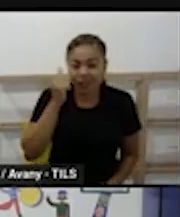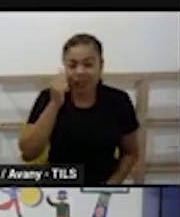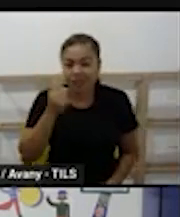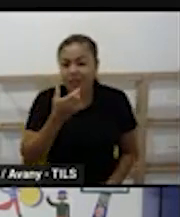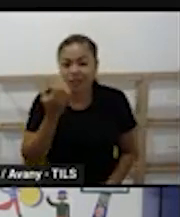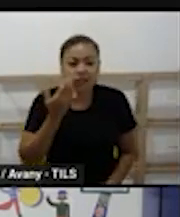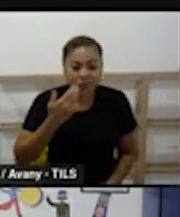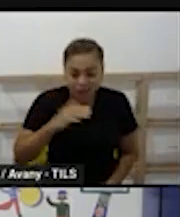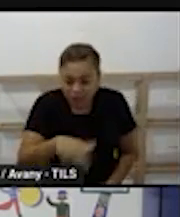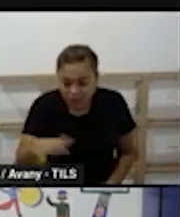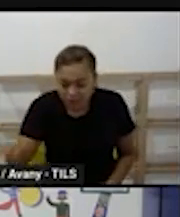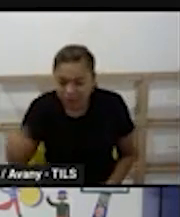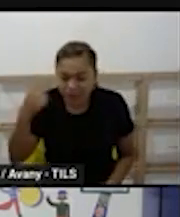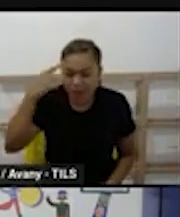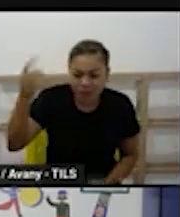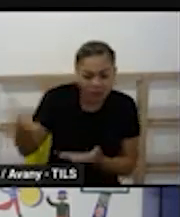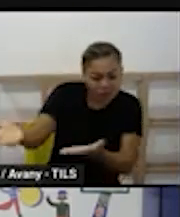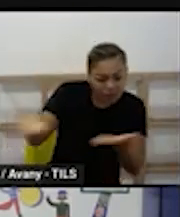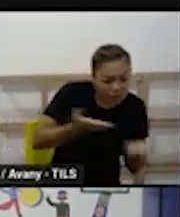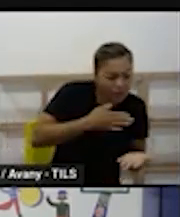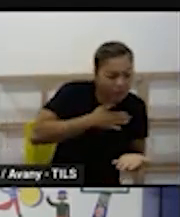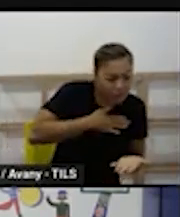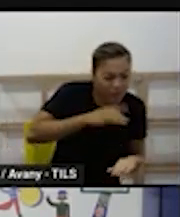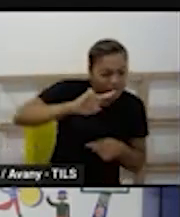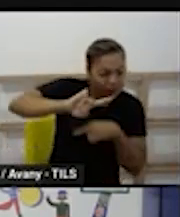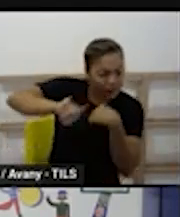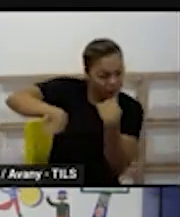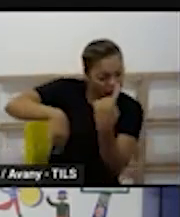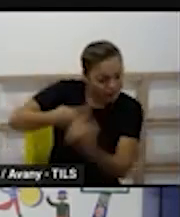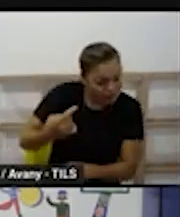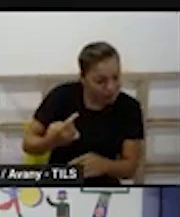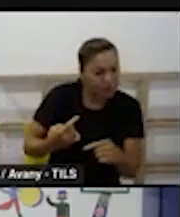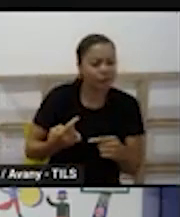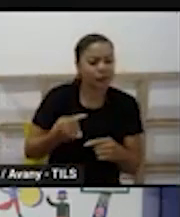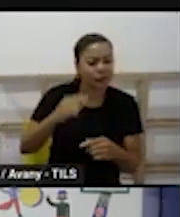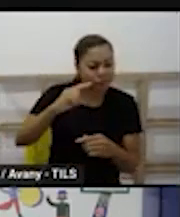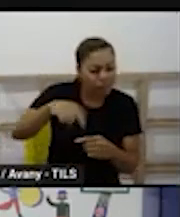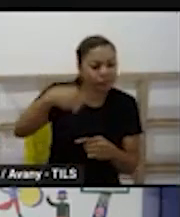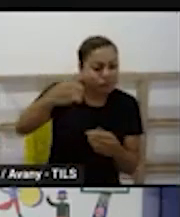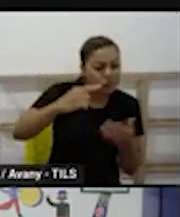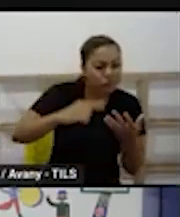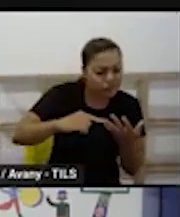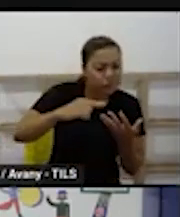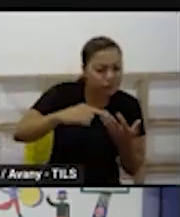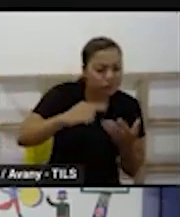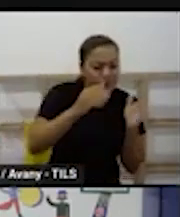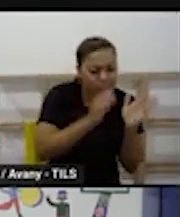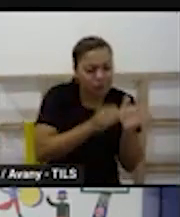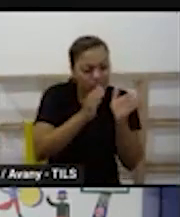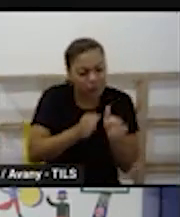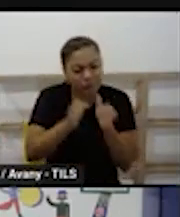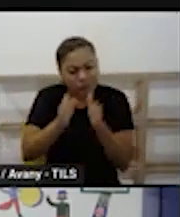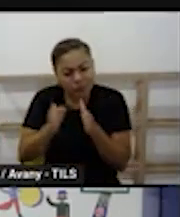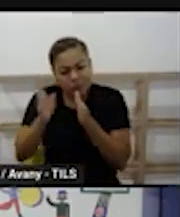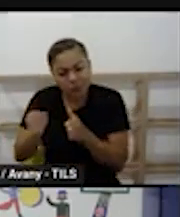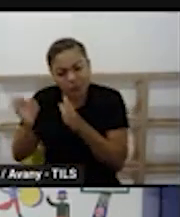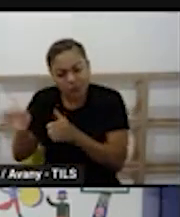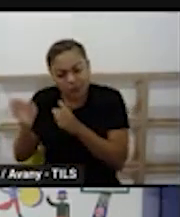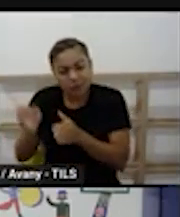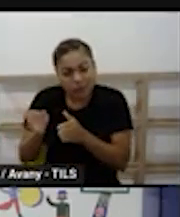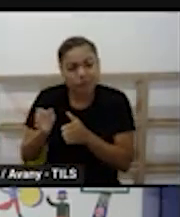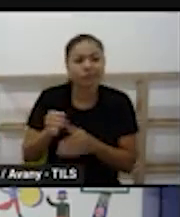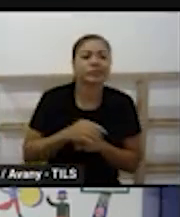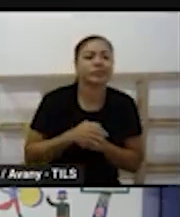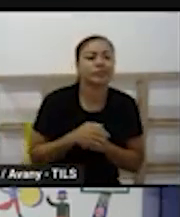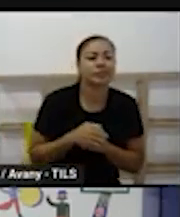colhida depois da colhida a gente vai fazer uma roda depois vai ser o projeto aquele projeto nós estamos estudando sobre determinado assunto então você já